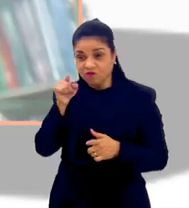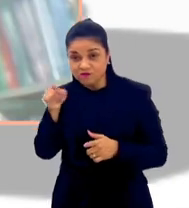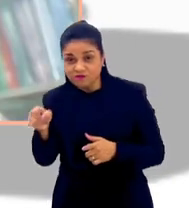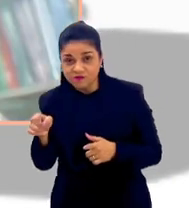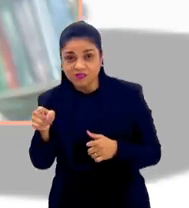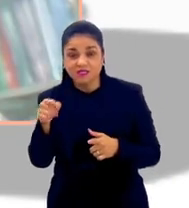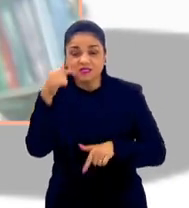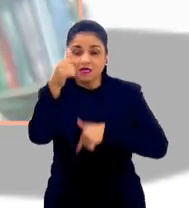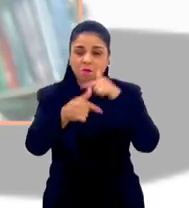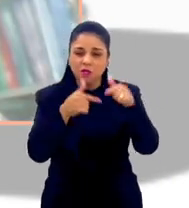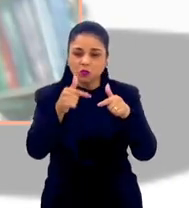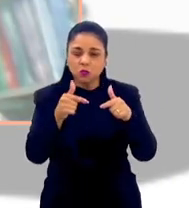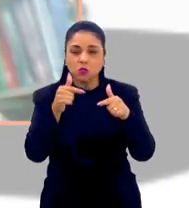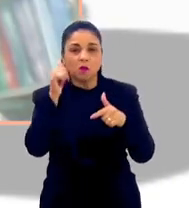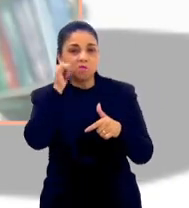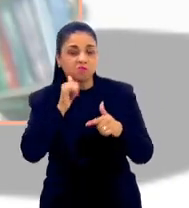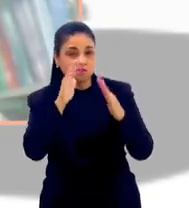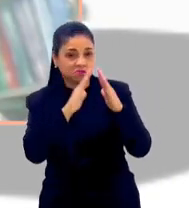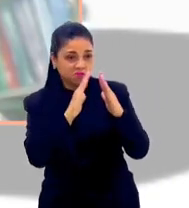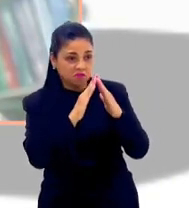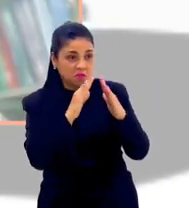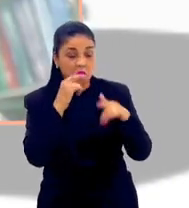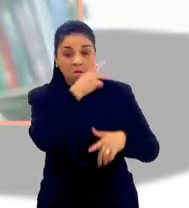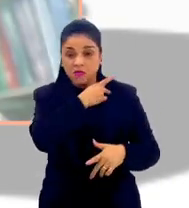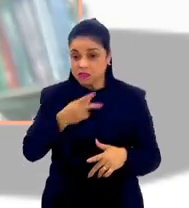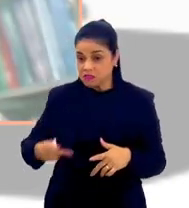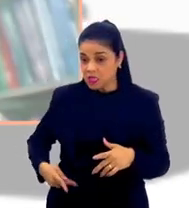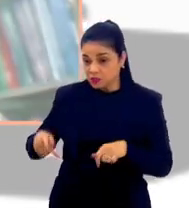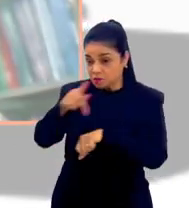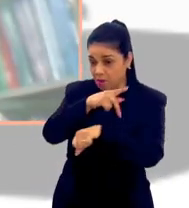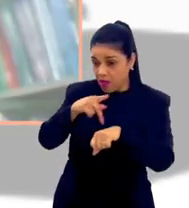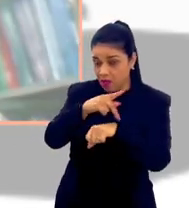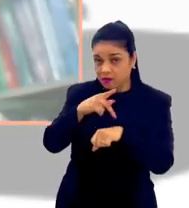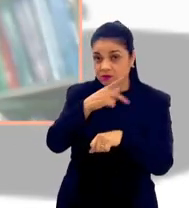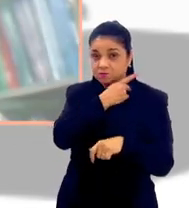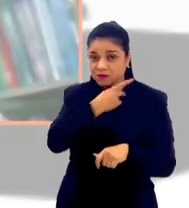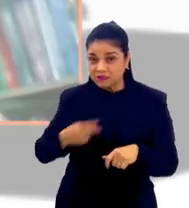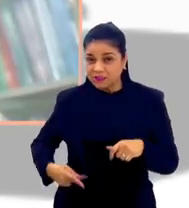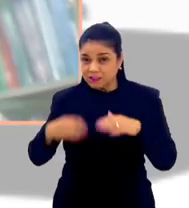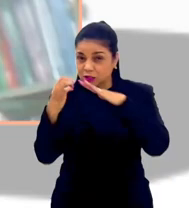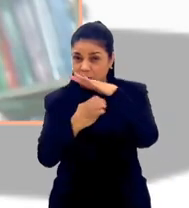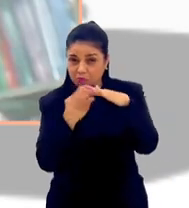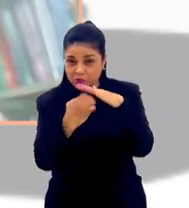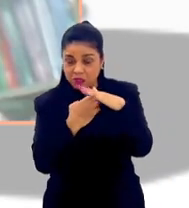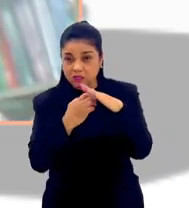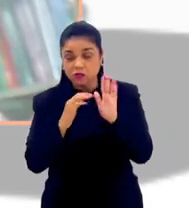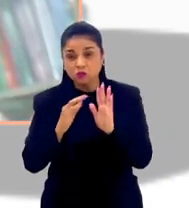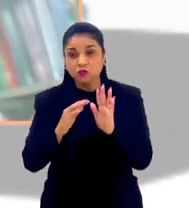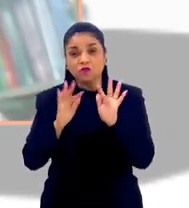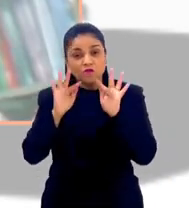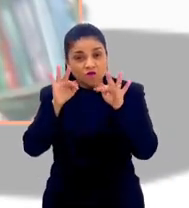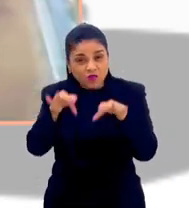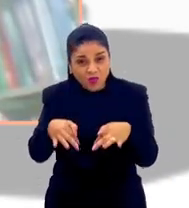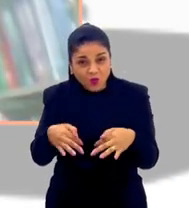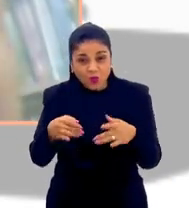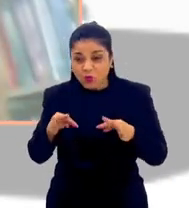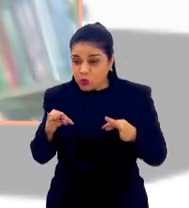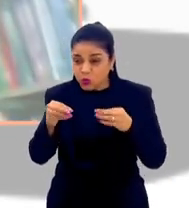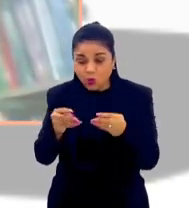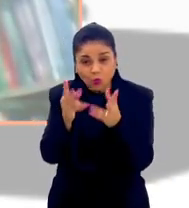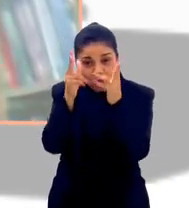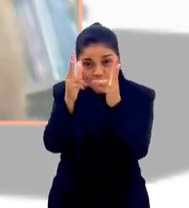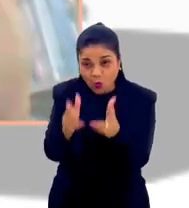trabalhador, presidente de uma empresa, presidente de um país, todos nós somos pessoas comuns, porque no final, todo mundo